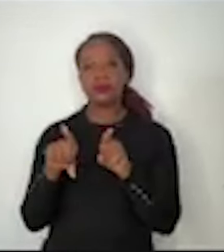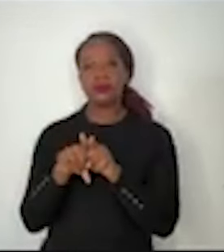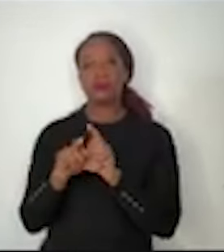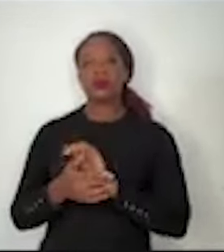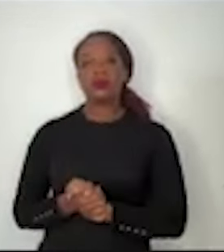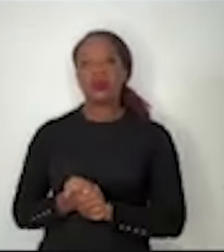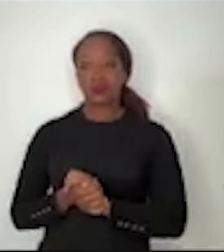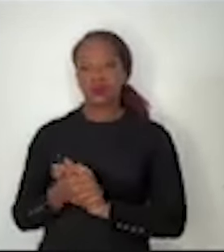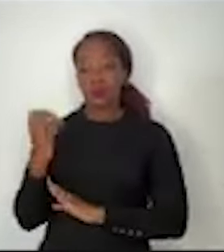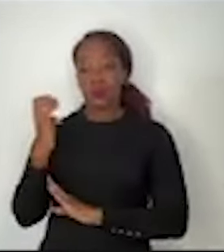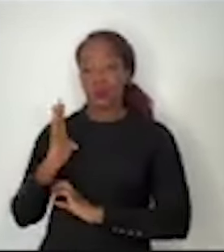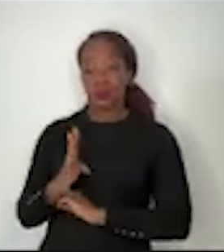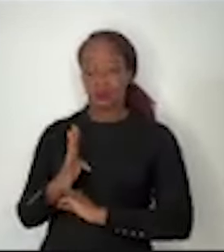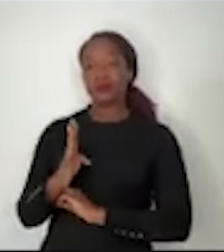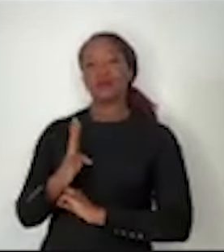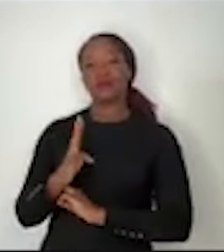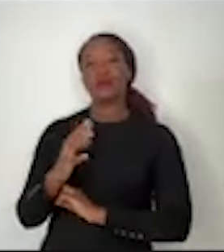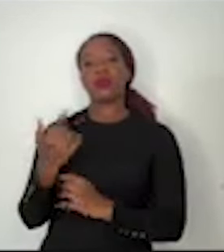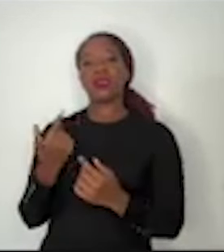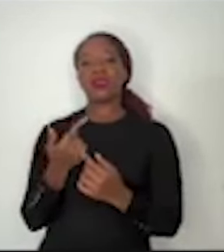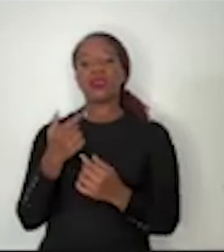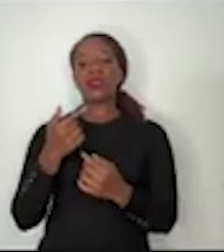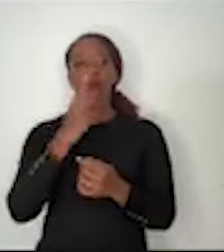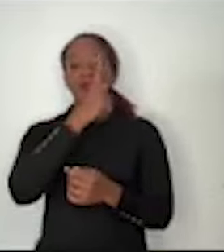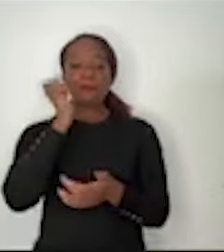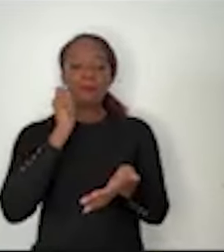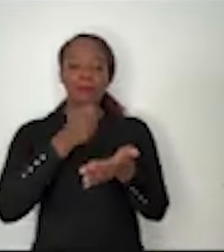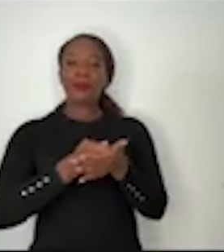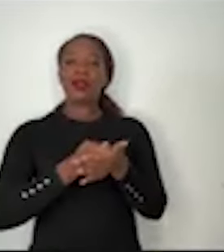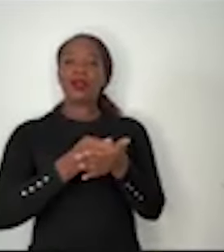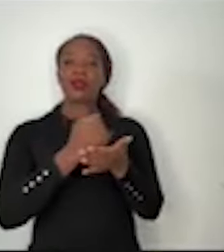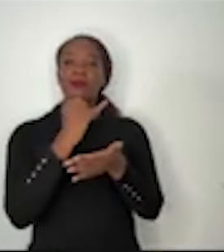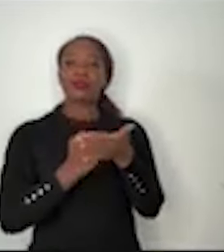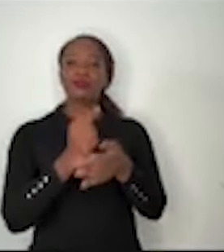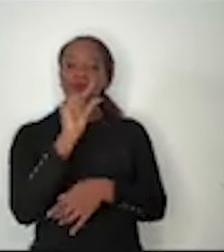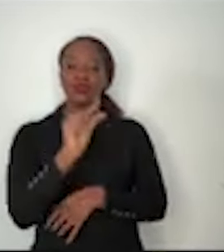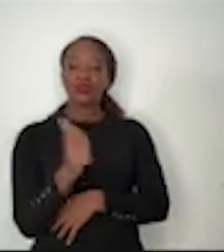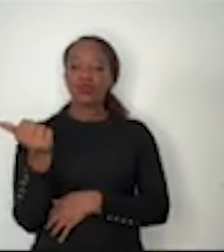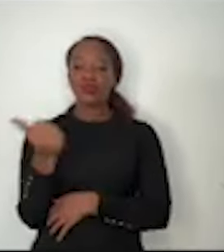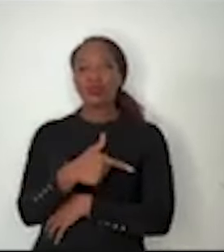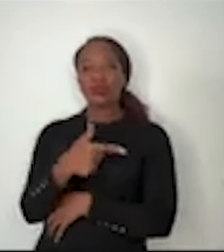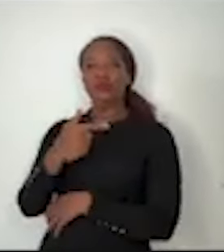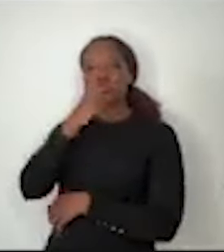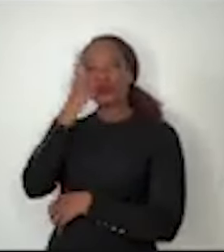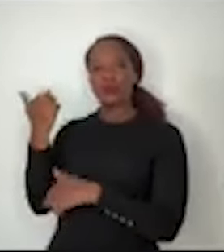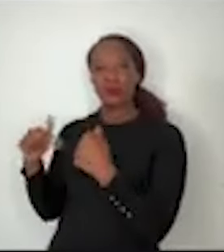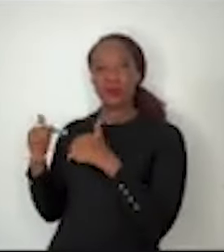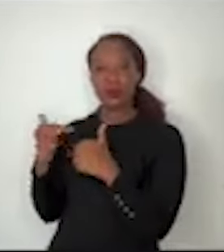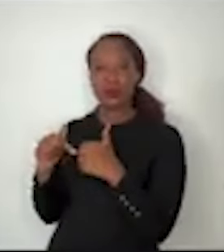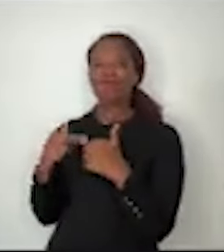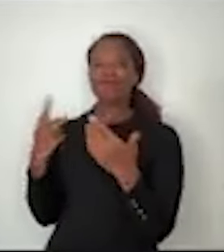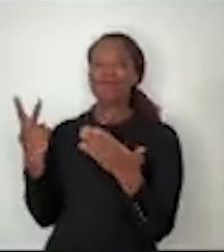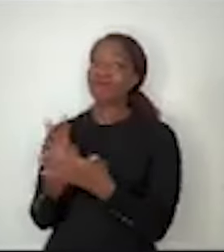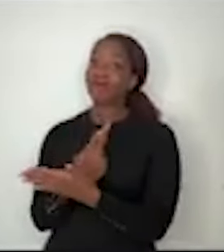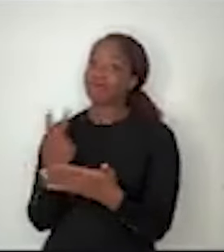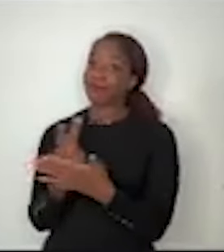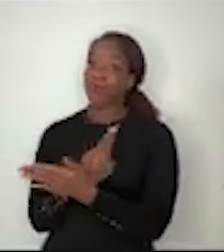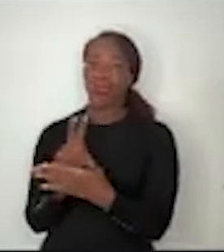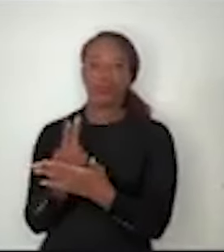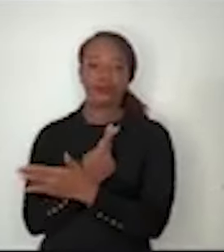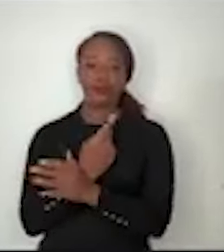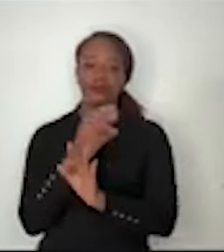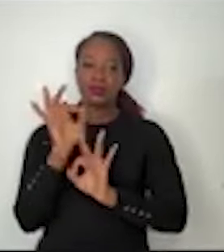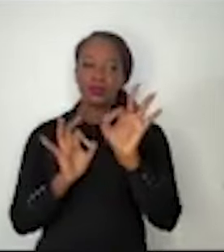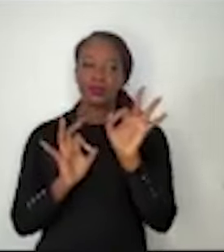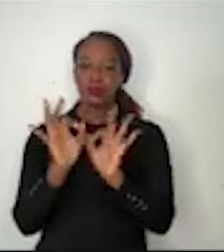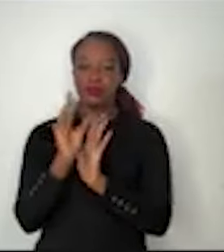país em que o patrão paga menos imposto de renda do que o empregado. Evidentemente, tem alguma coisa errada nesse modelo. E não é uma questão